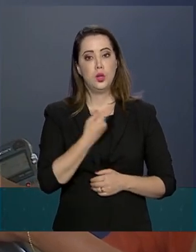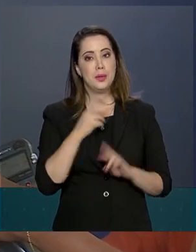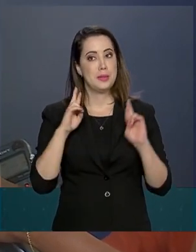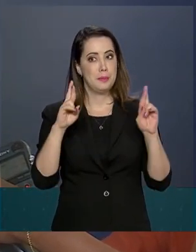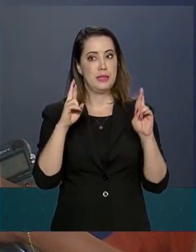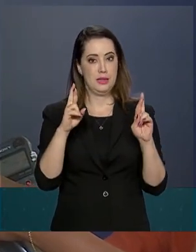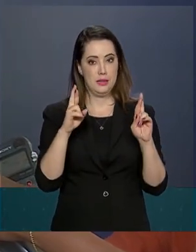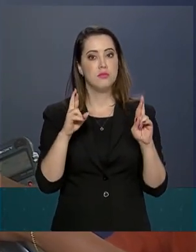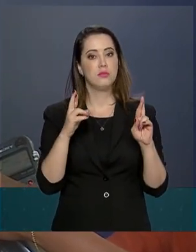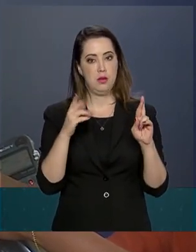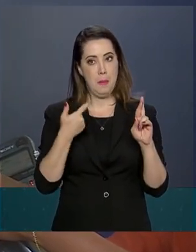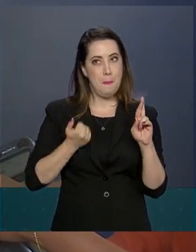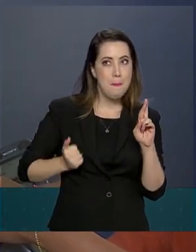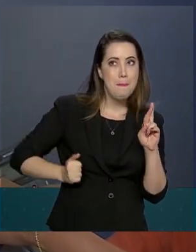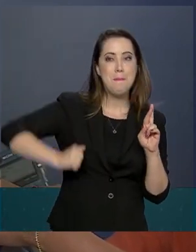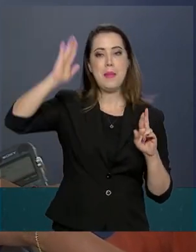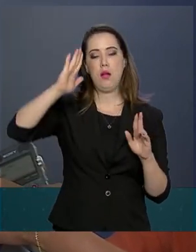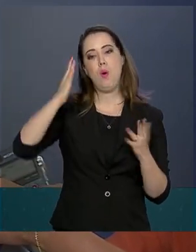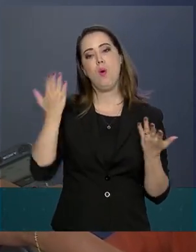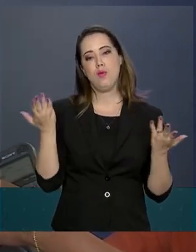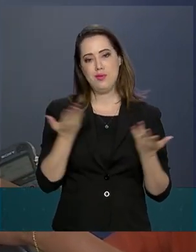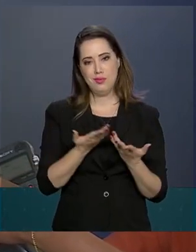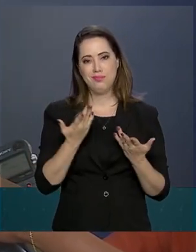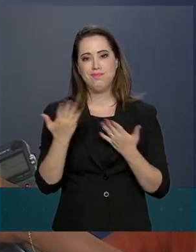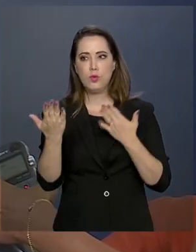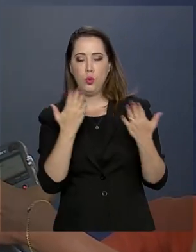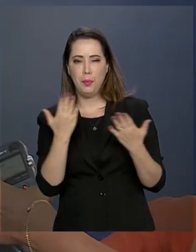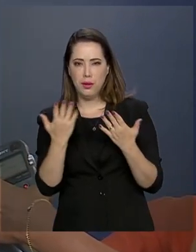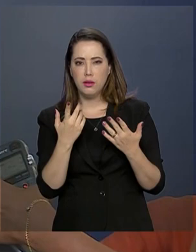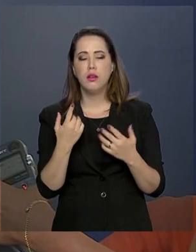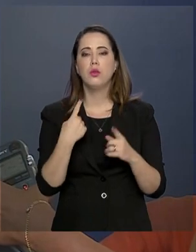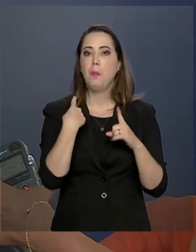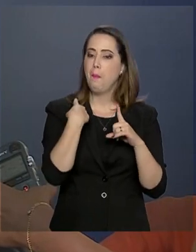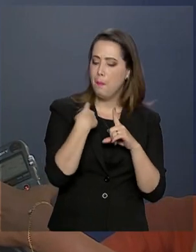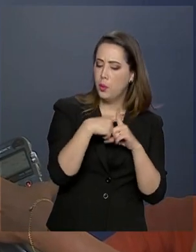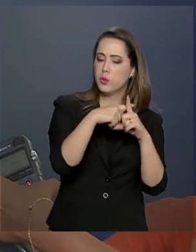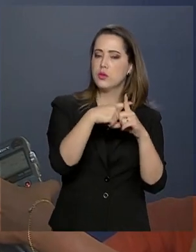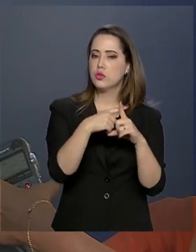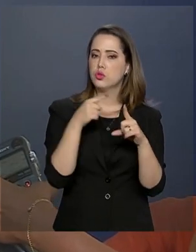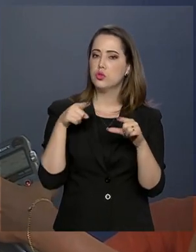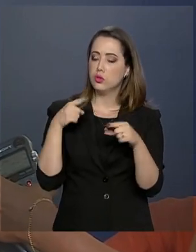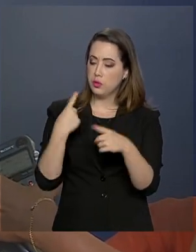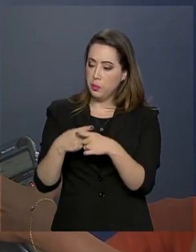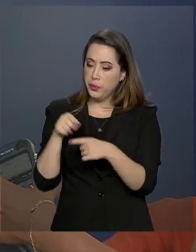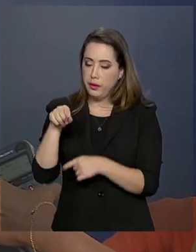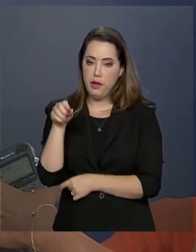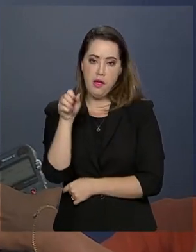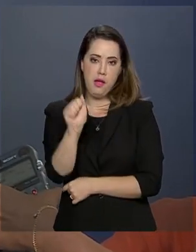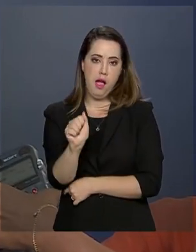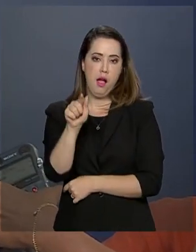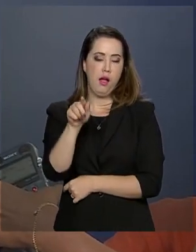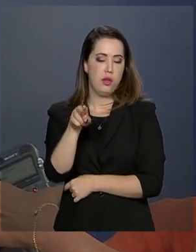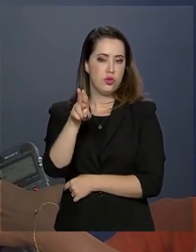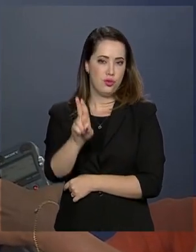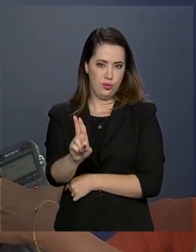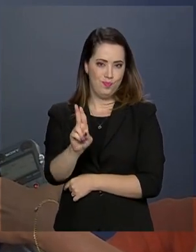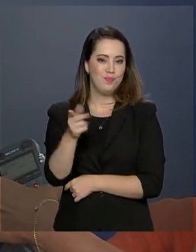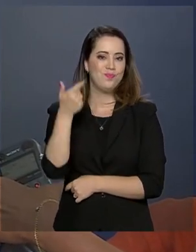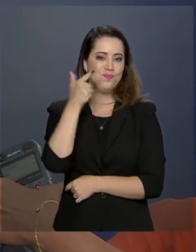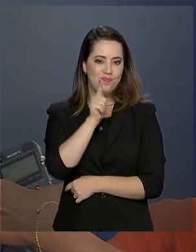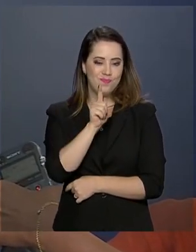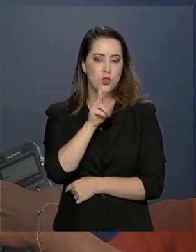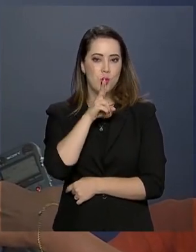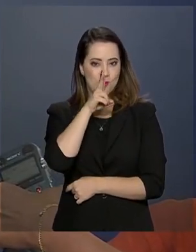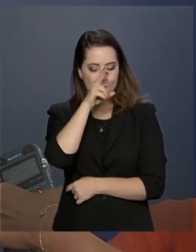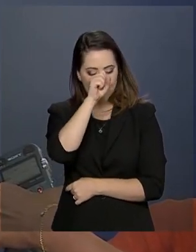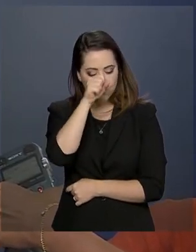resultado. Então, é um balanço positivo. Eu acho que a instituição, ela sai fortalecida nesse ano